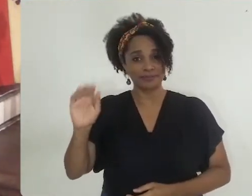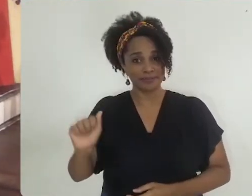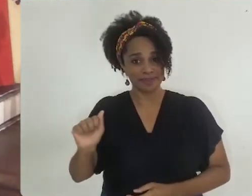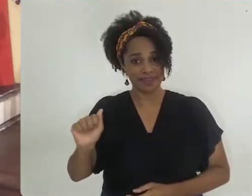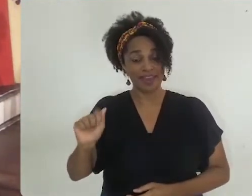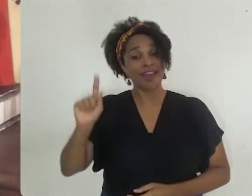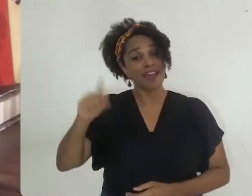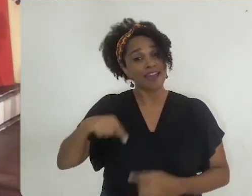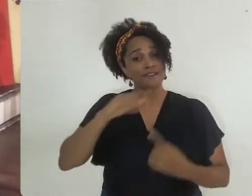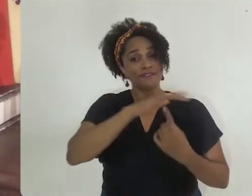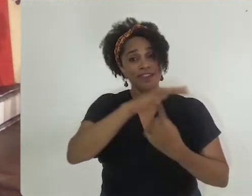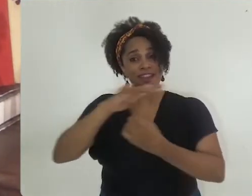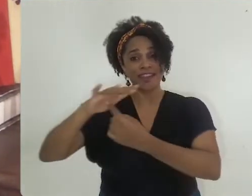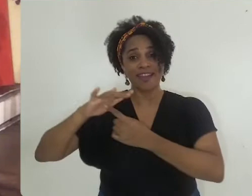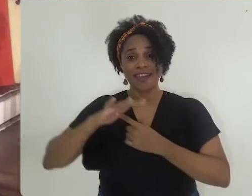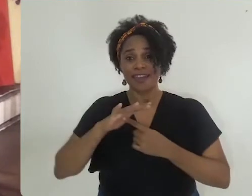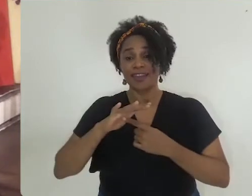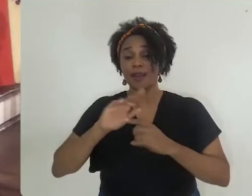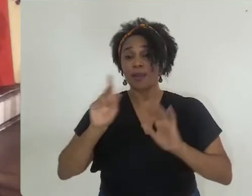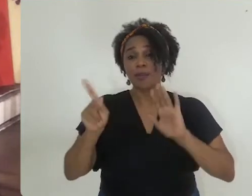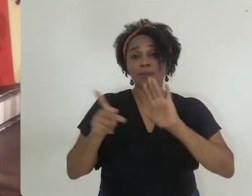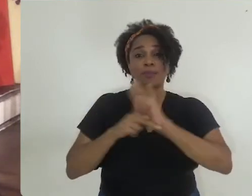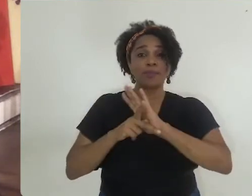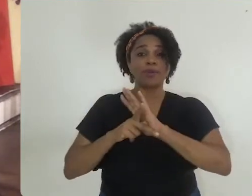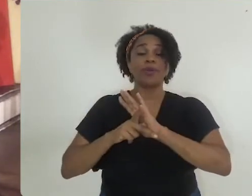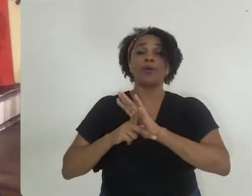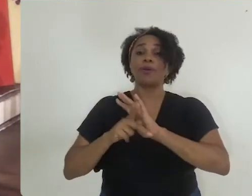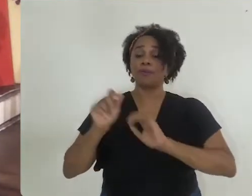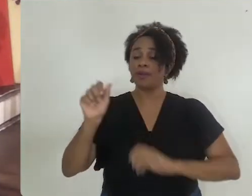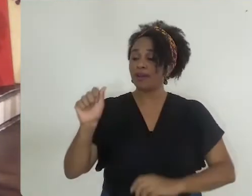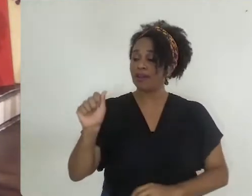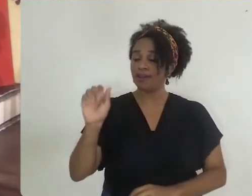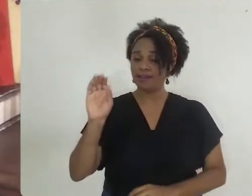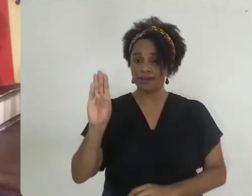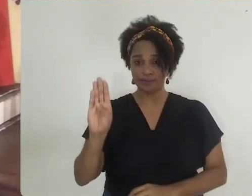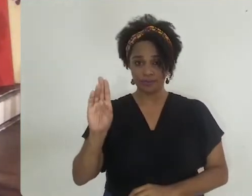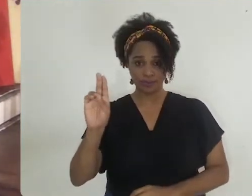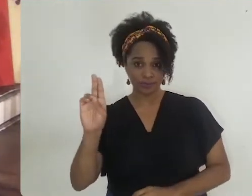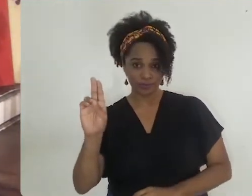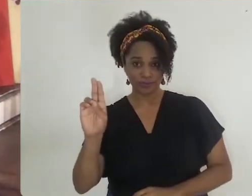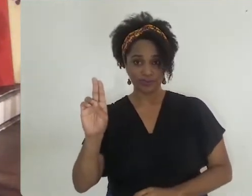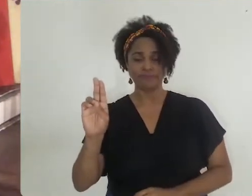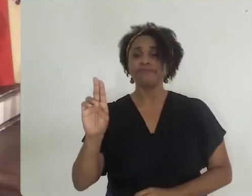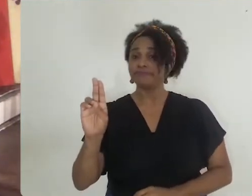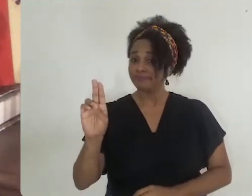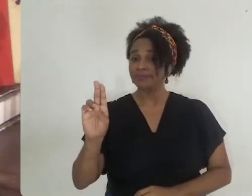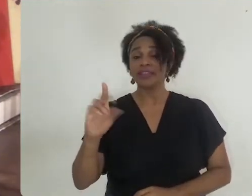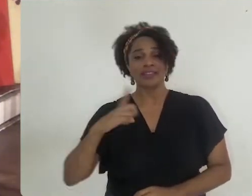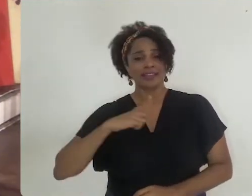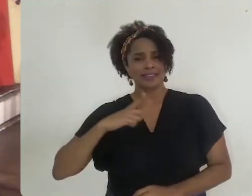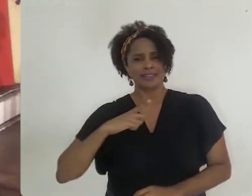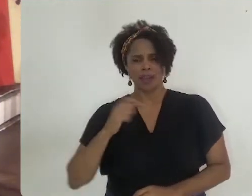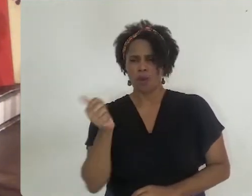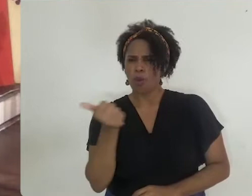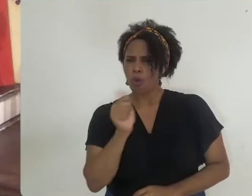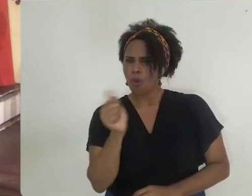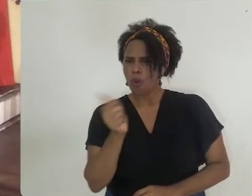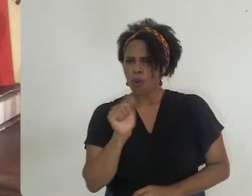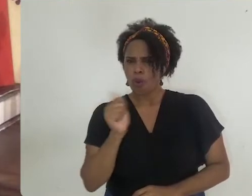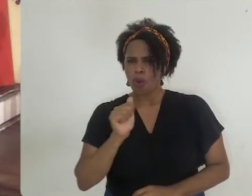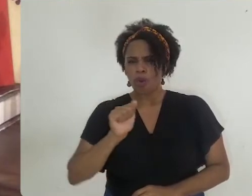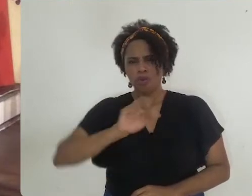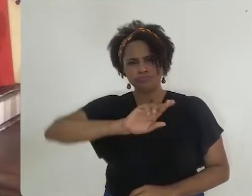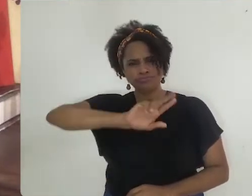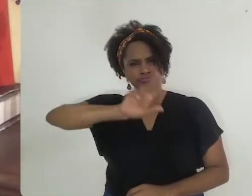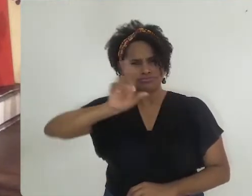participa da segunda edição da Feira Virtual das Editoras Universitárias da Associação Brasileira de Editores Universitários, a BEU.